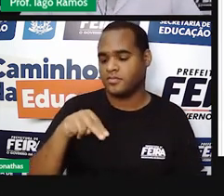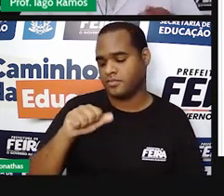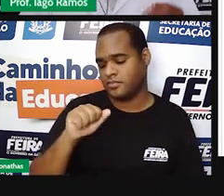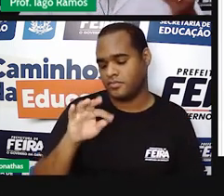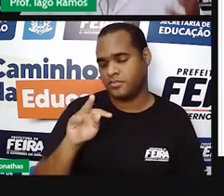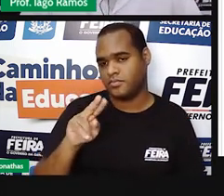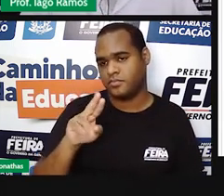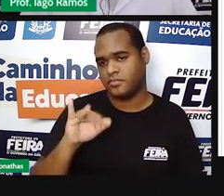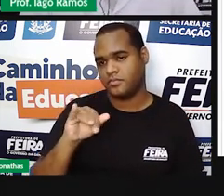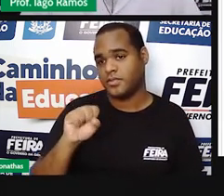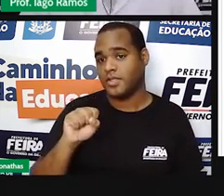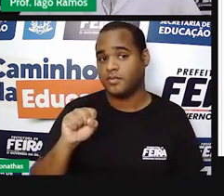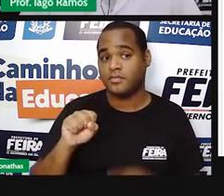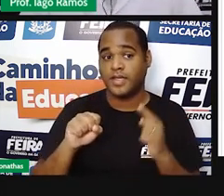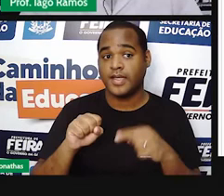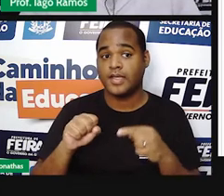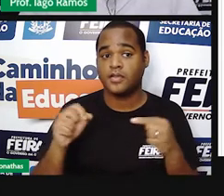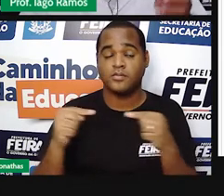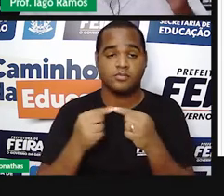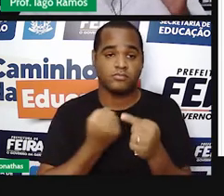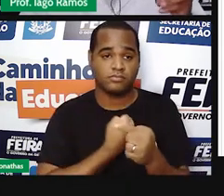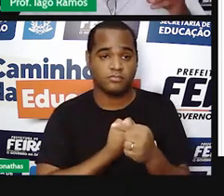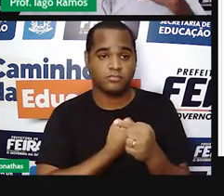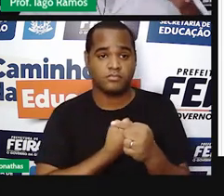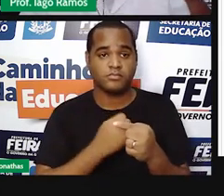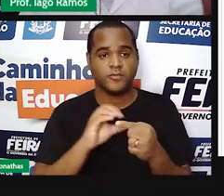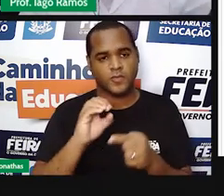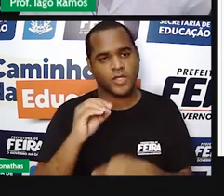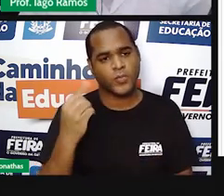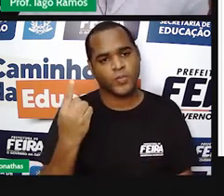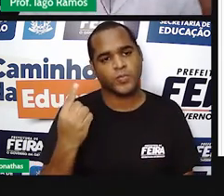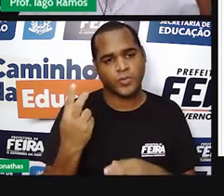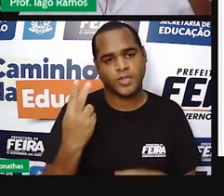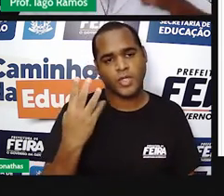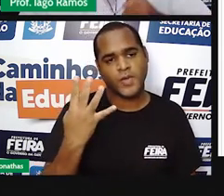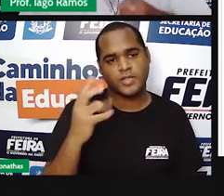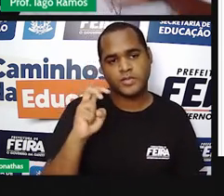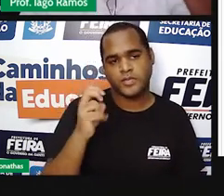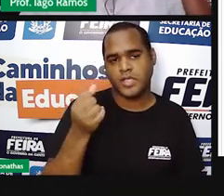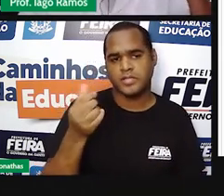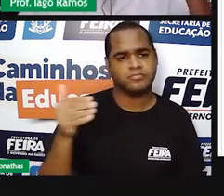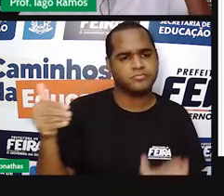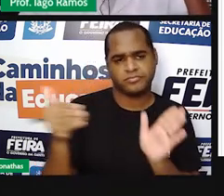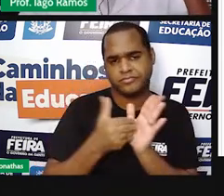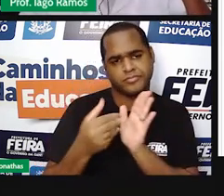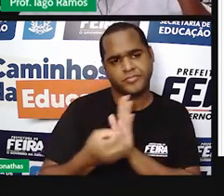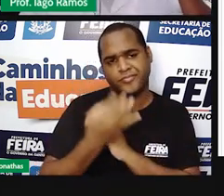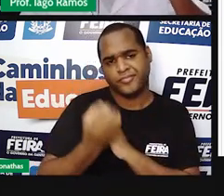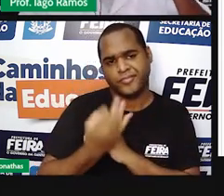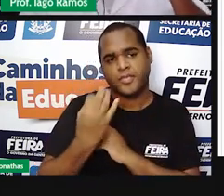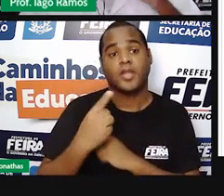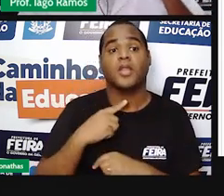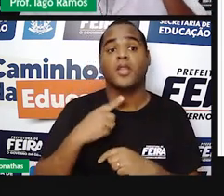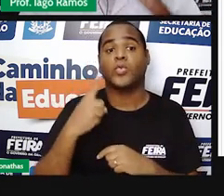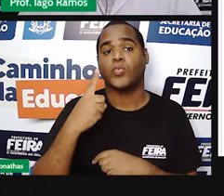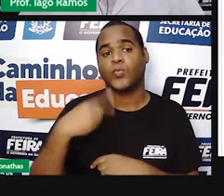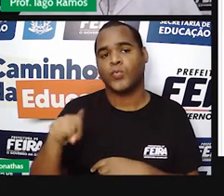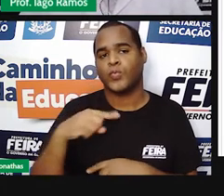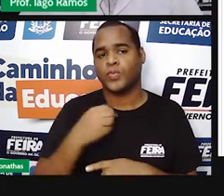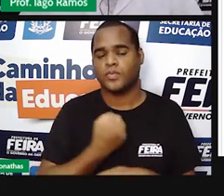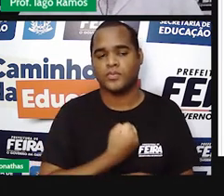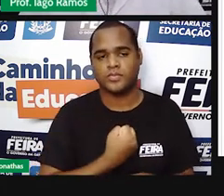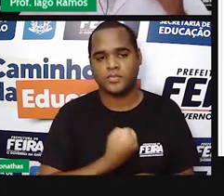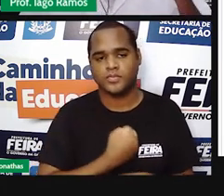se ele for um número natural. Então, de 0, 1, 2, 3, 4, 5, assim, infinitamente, todos os números